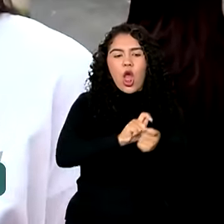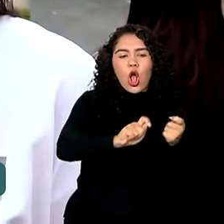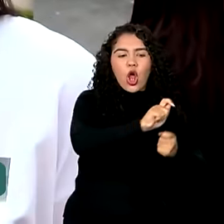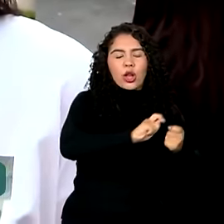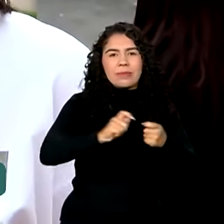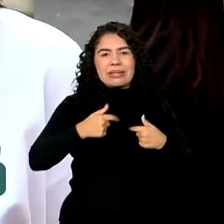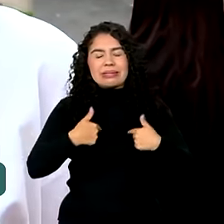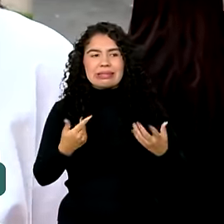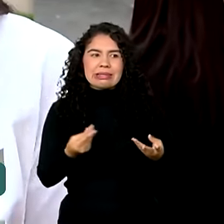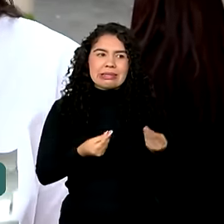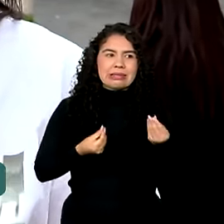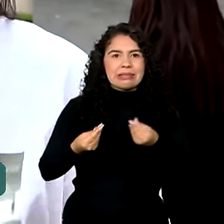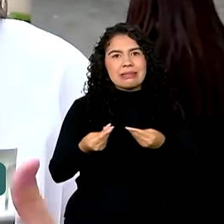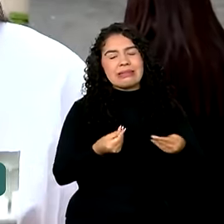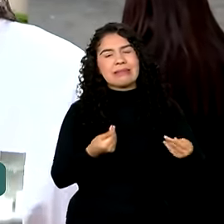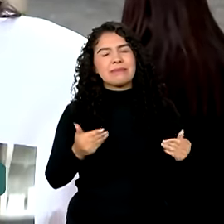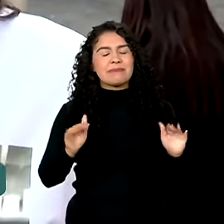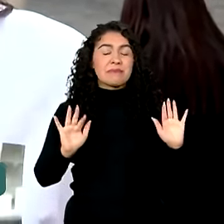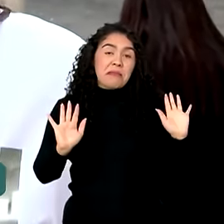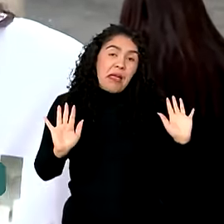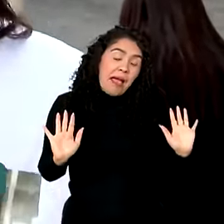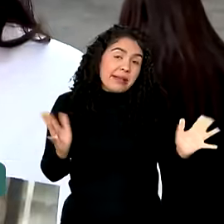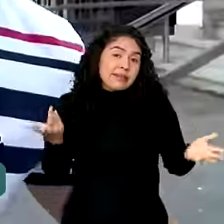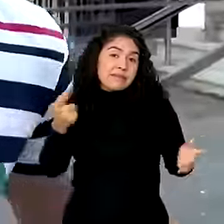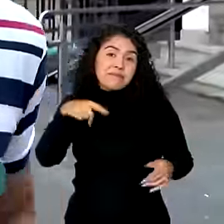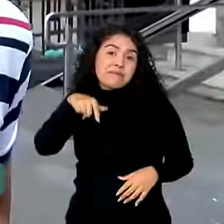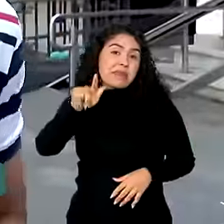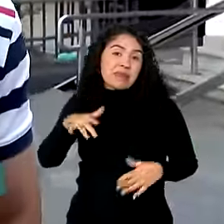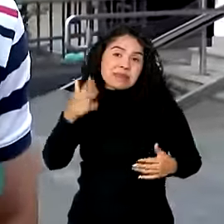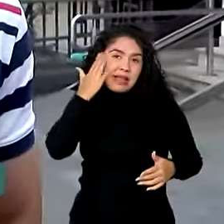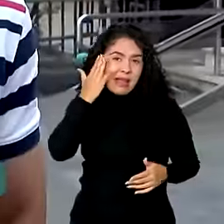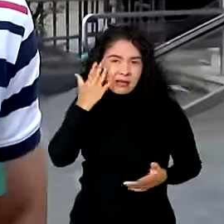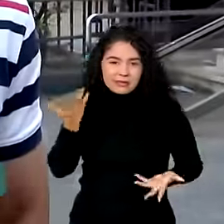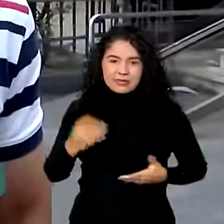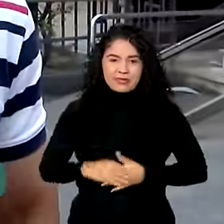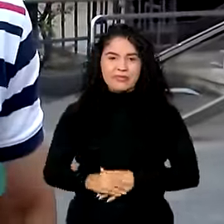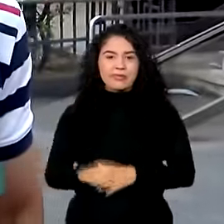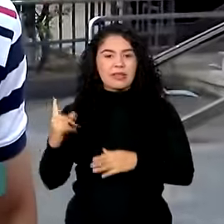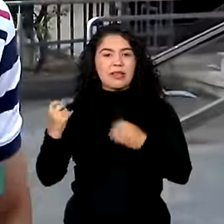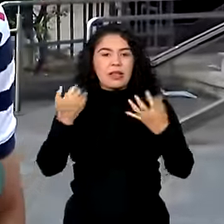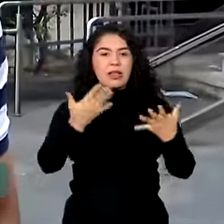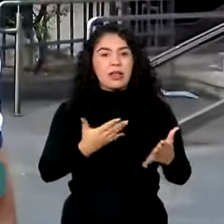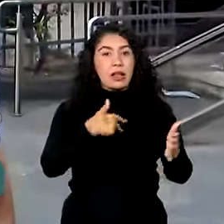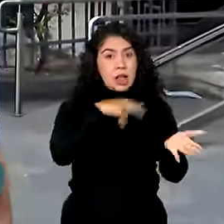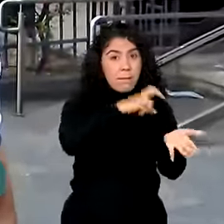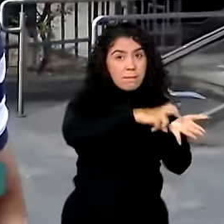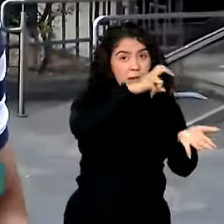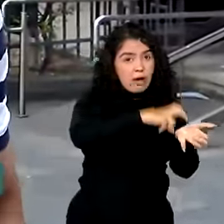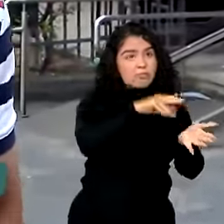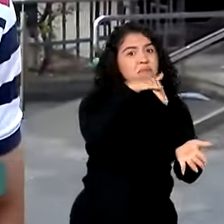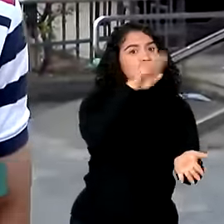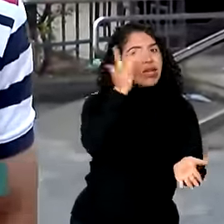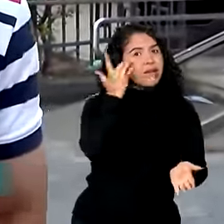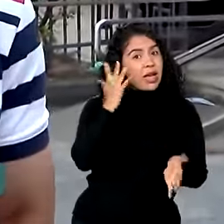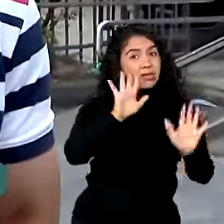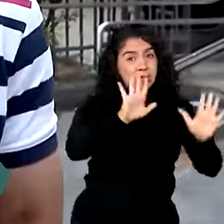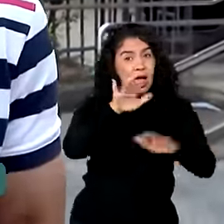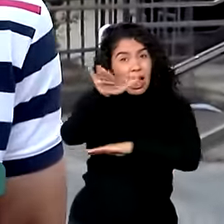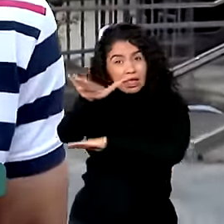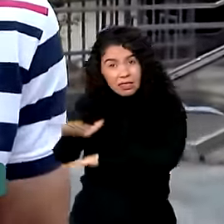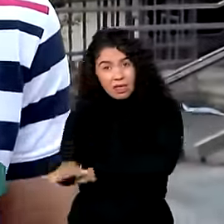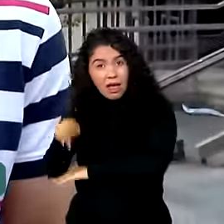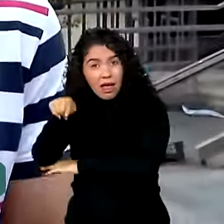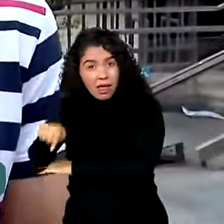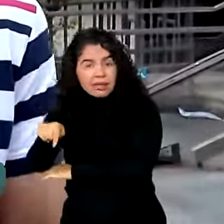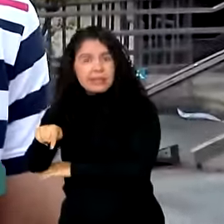da parte da escrita, mas quem sabe, né? No período da manhã eu achei mais fácil, o da tarde já